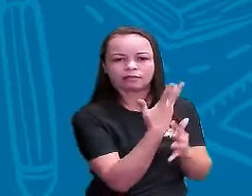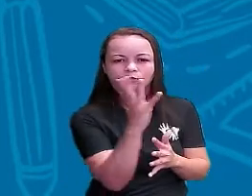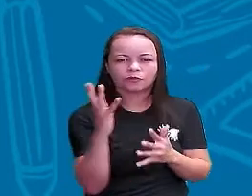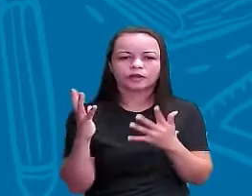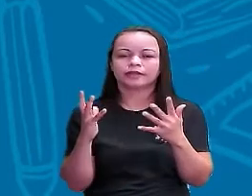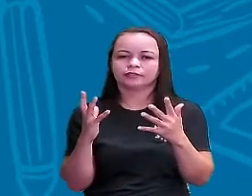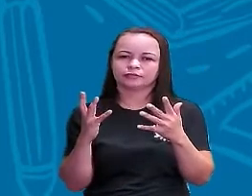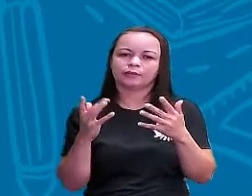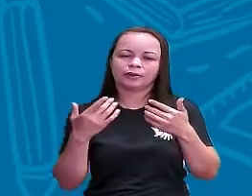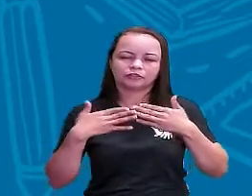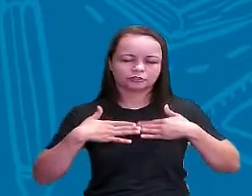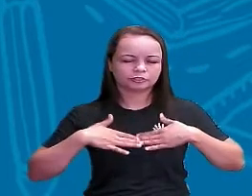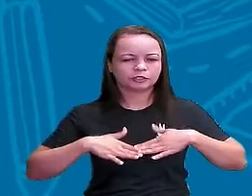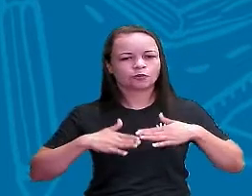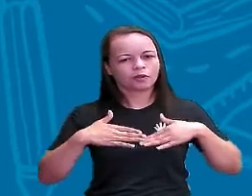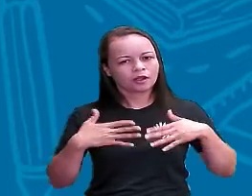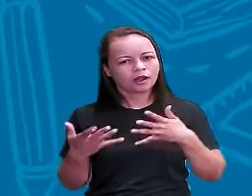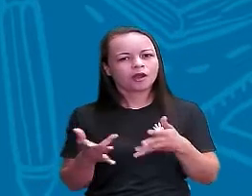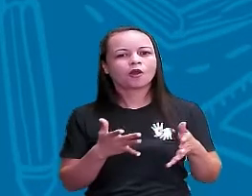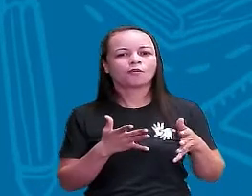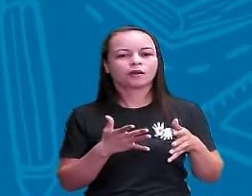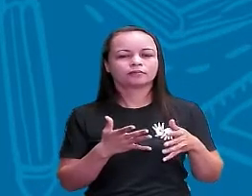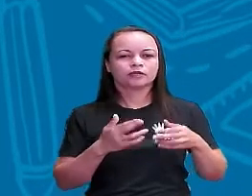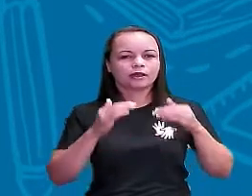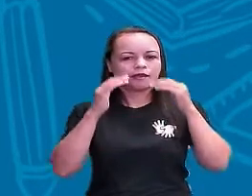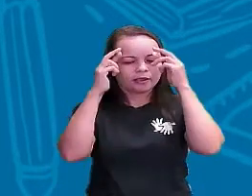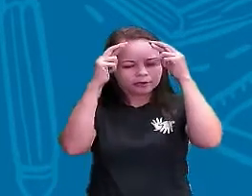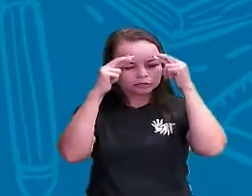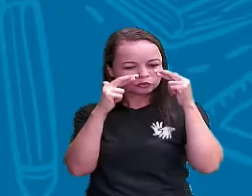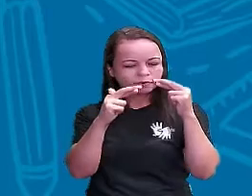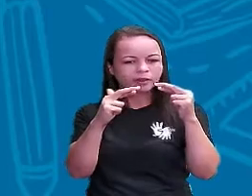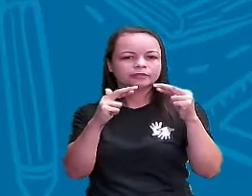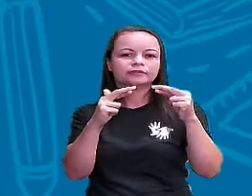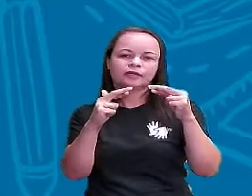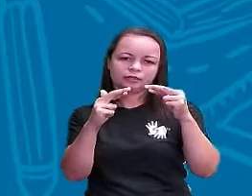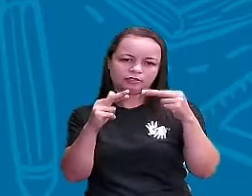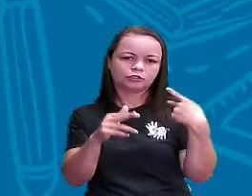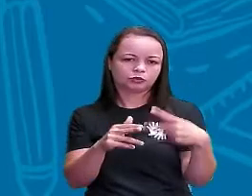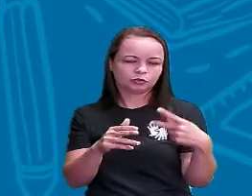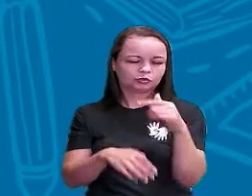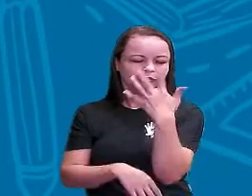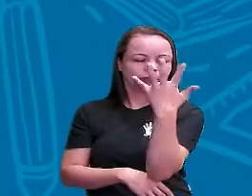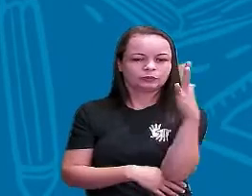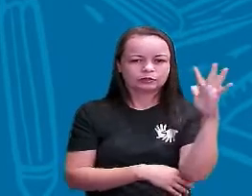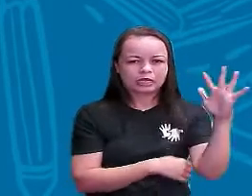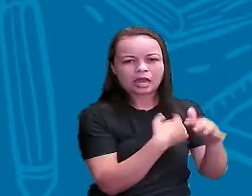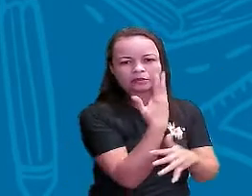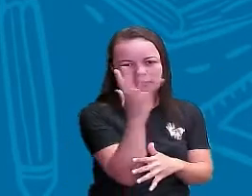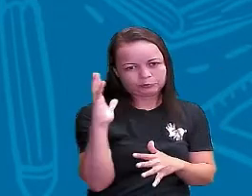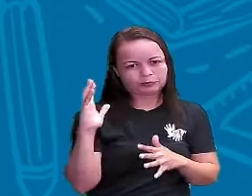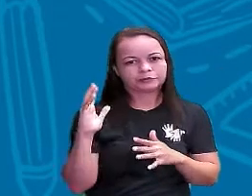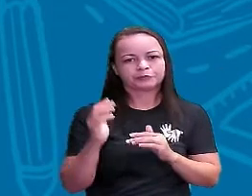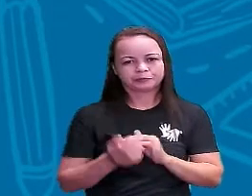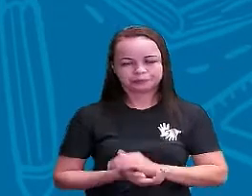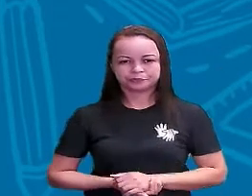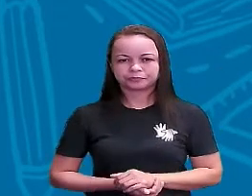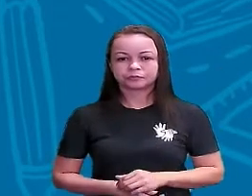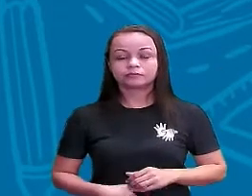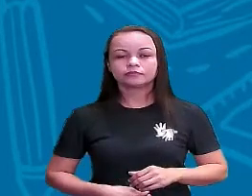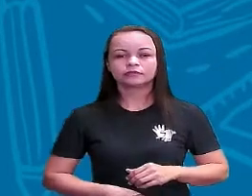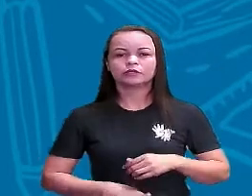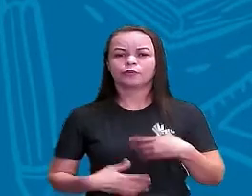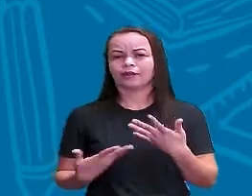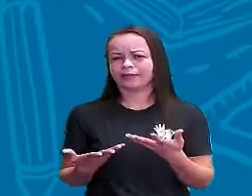Calma Certo? Respeitando O limite Da natureza Não é que não